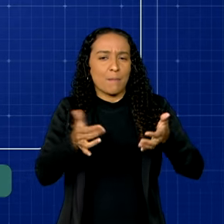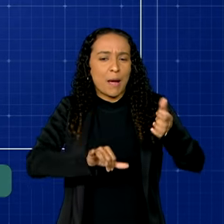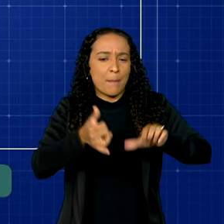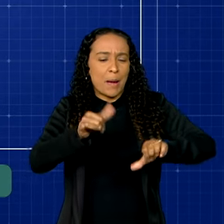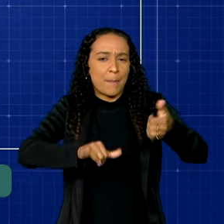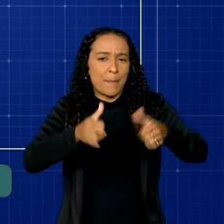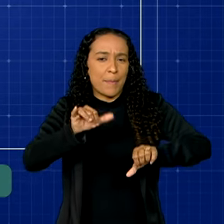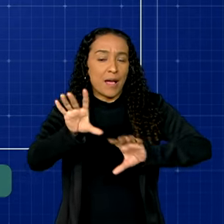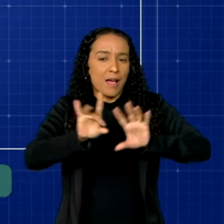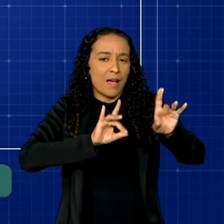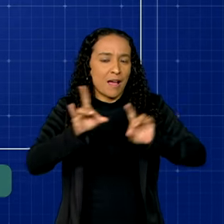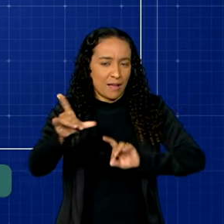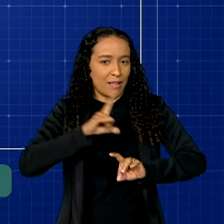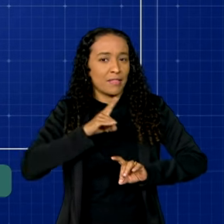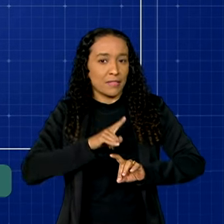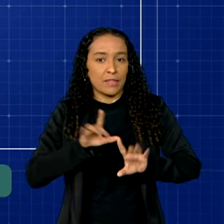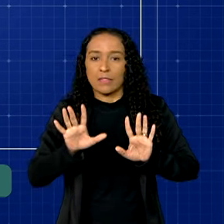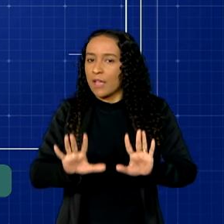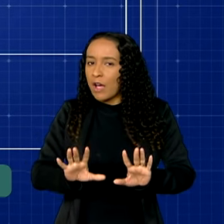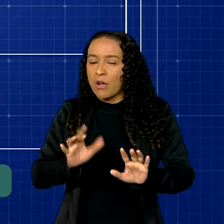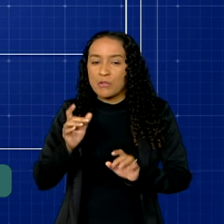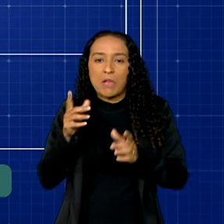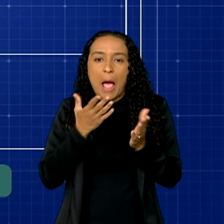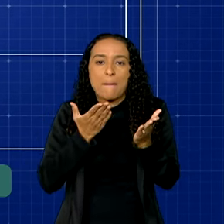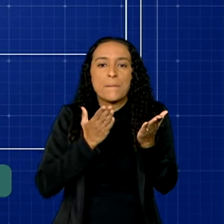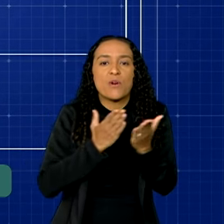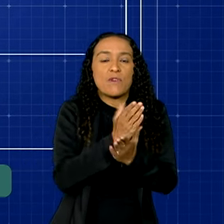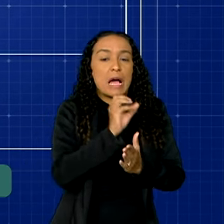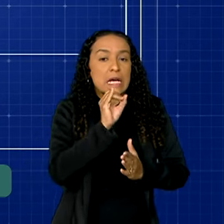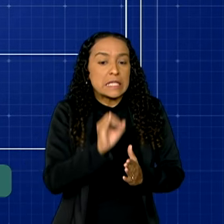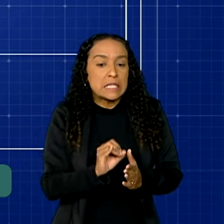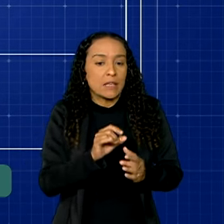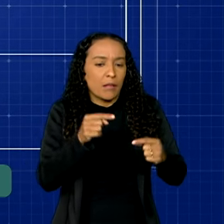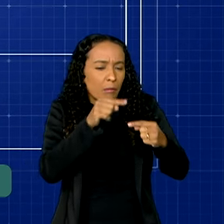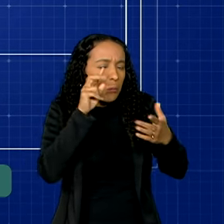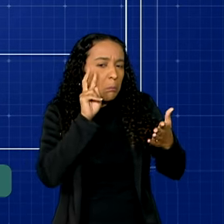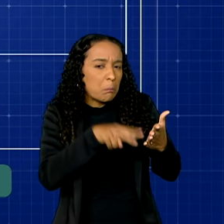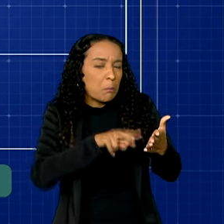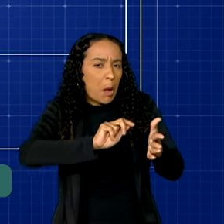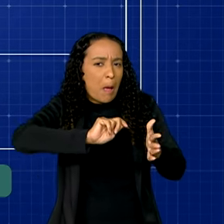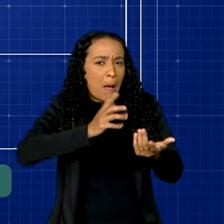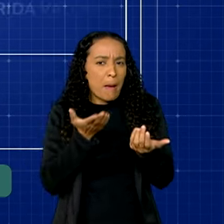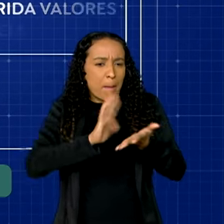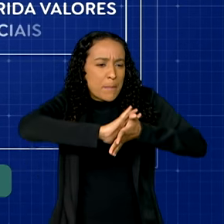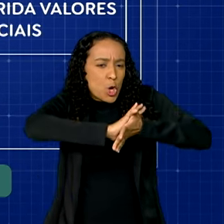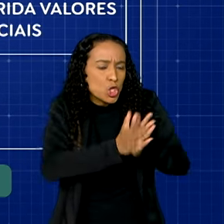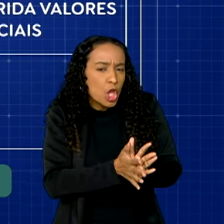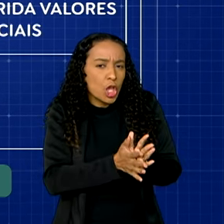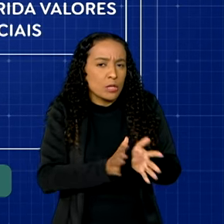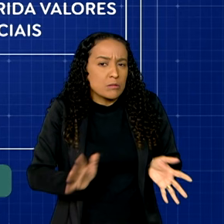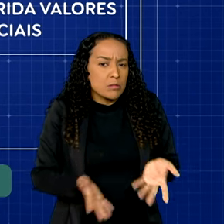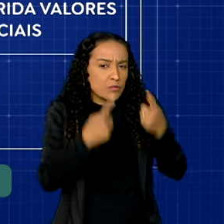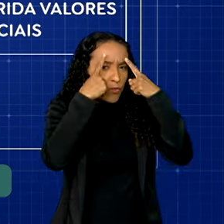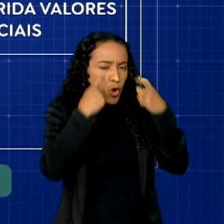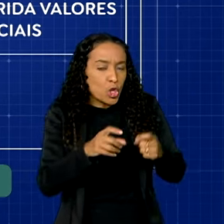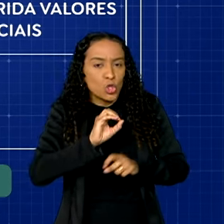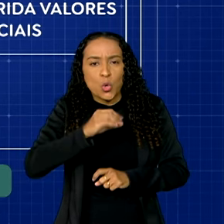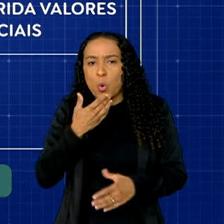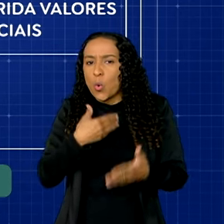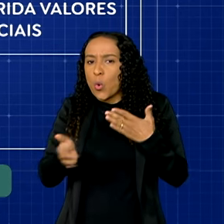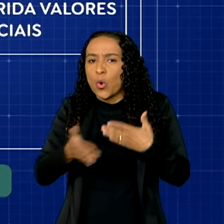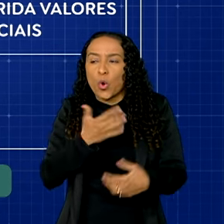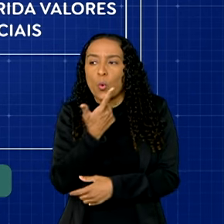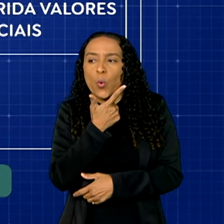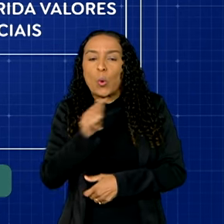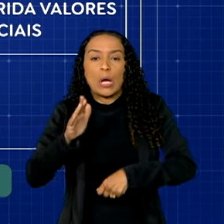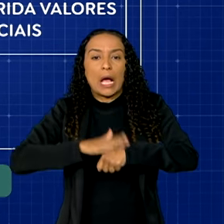processo de seleção e não serão aprovados quando configurarem preconceitos, estímulo à violência ou qualquer